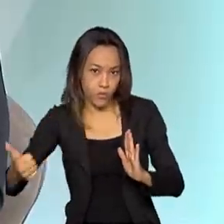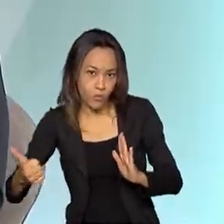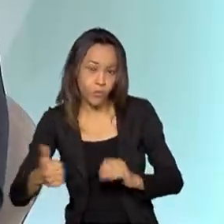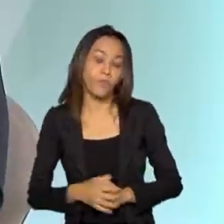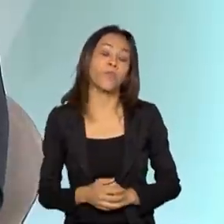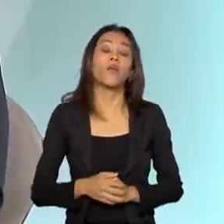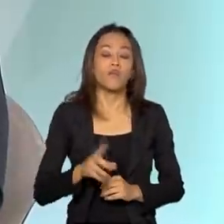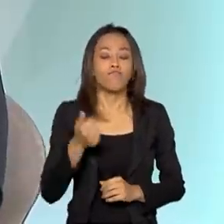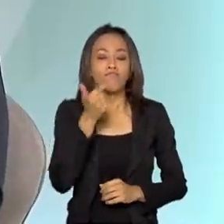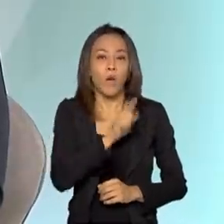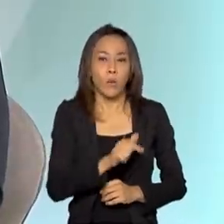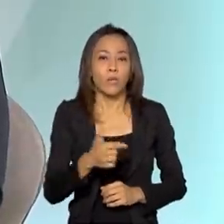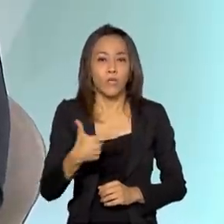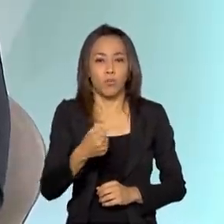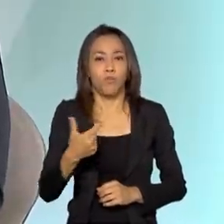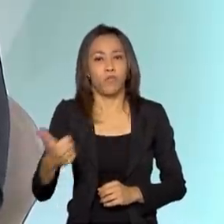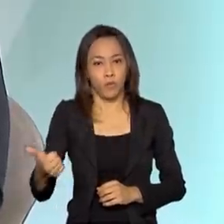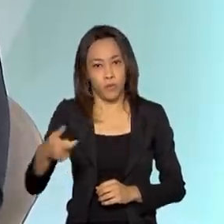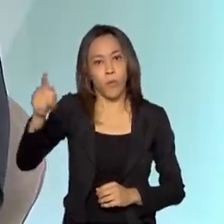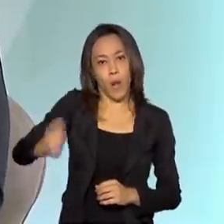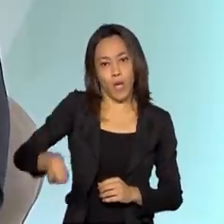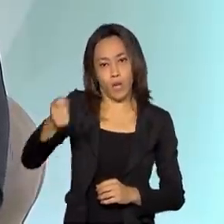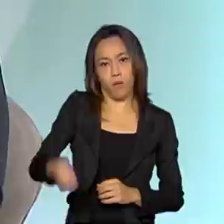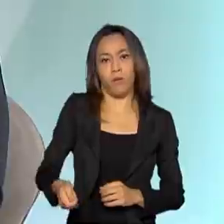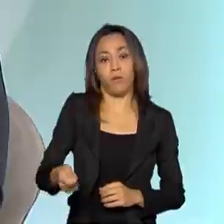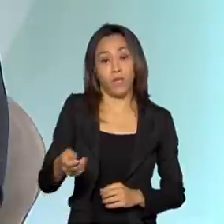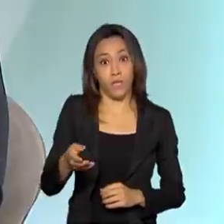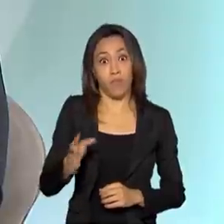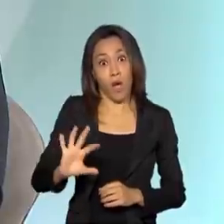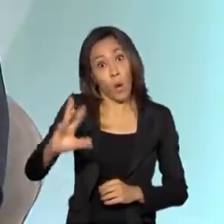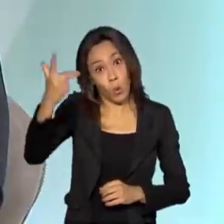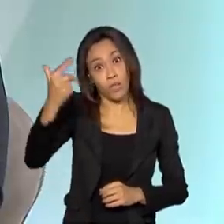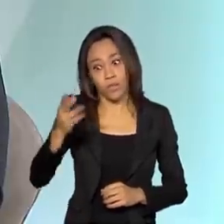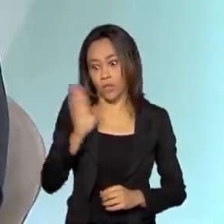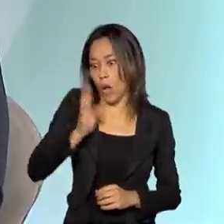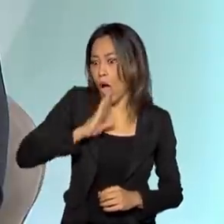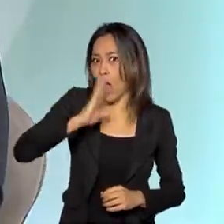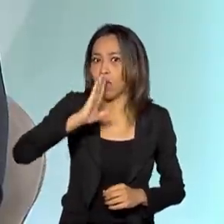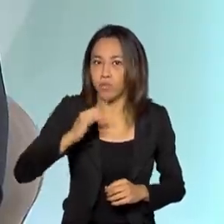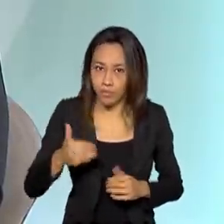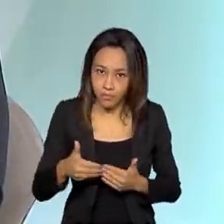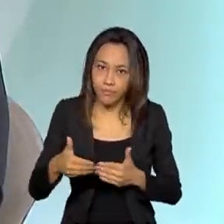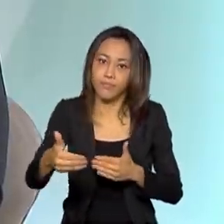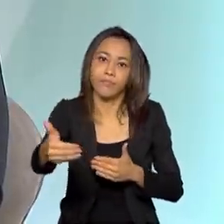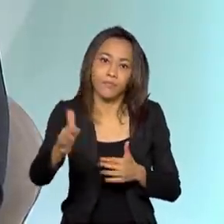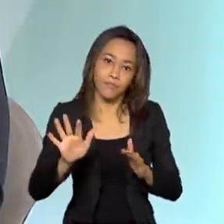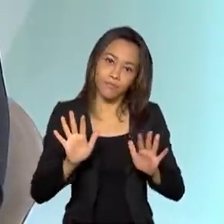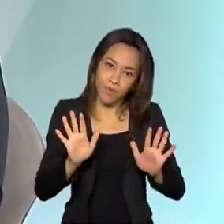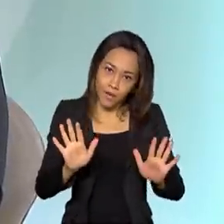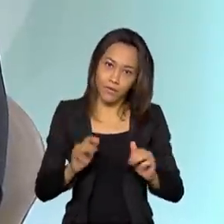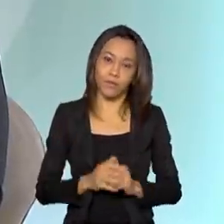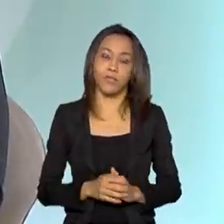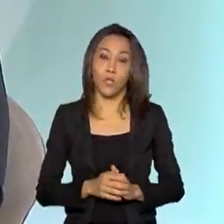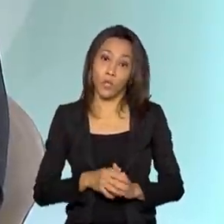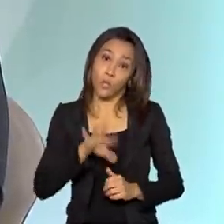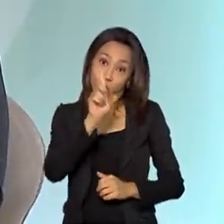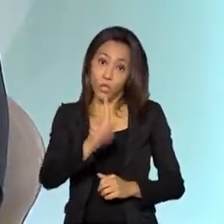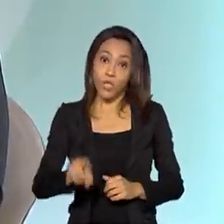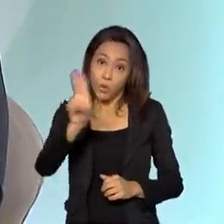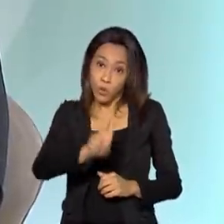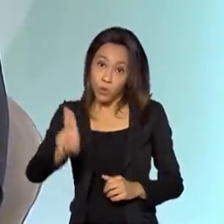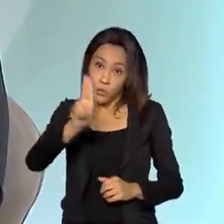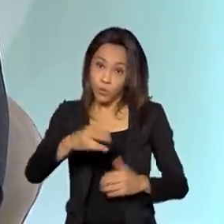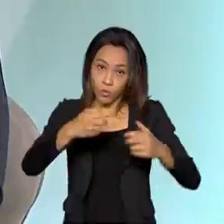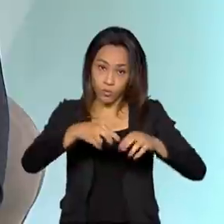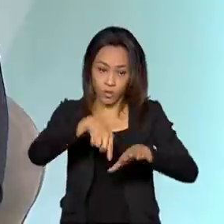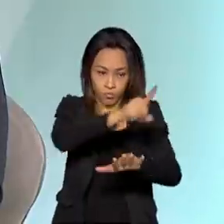ocorra em 2021. Evidentemente que nós gostaríamos que ele ocorresse o mais rápido possível. Mas o direito de uso da radiofrequência